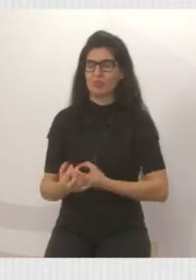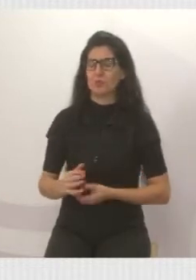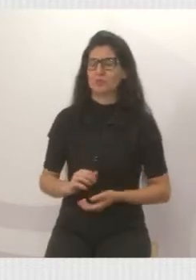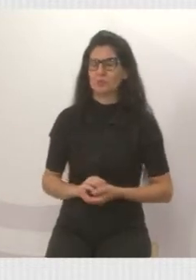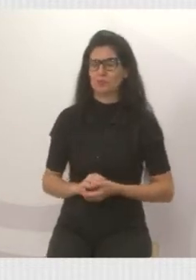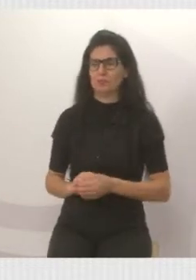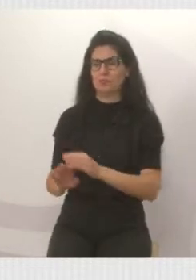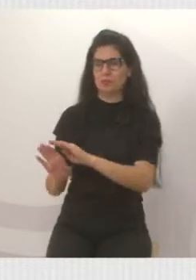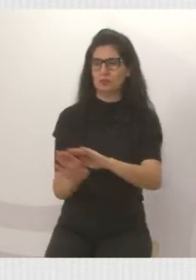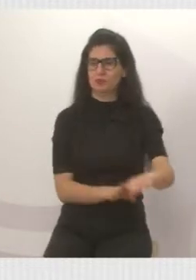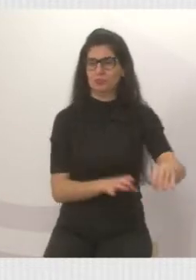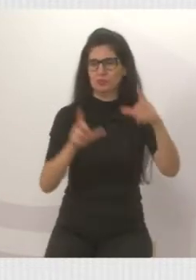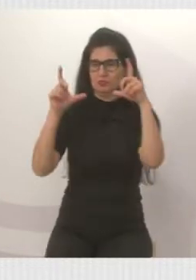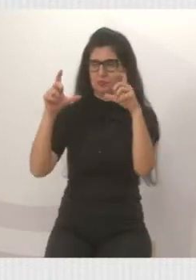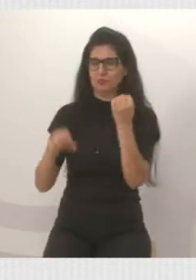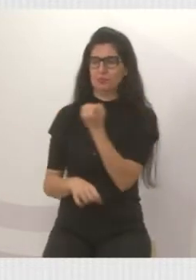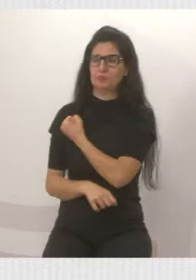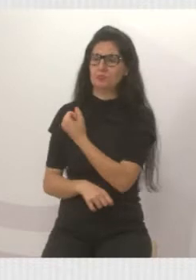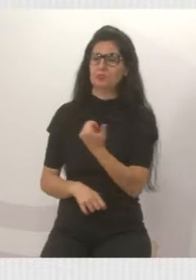A foto 11.